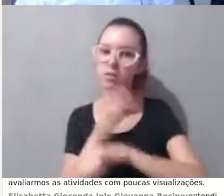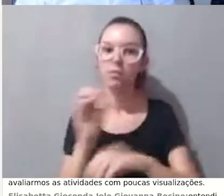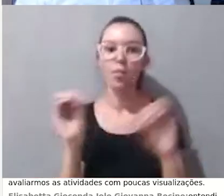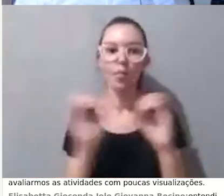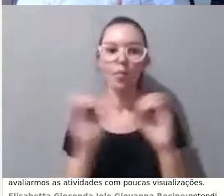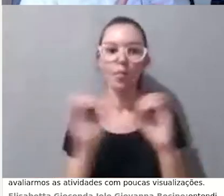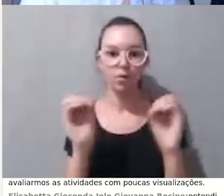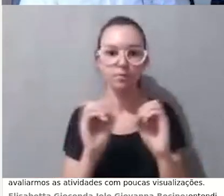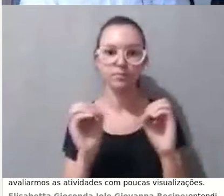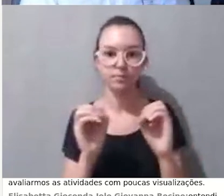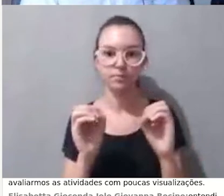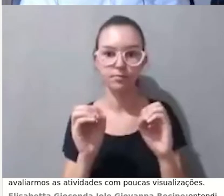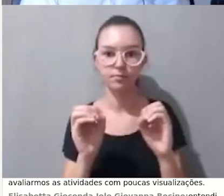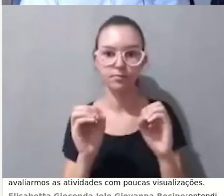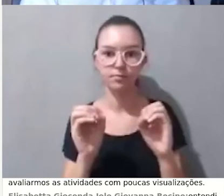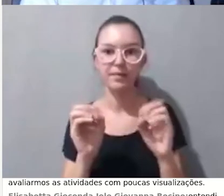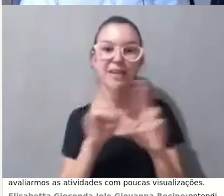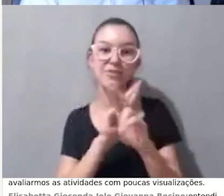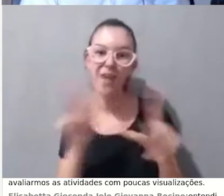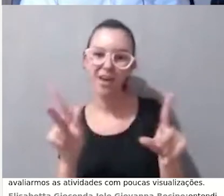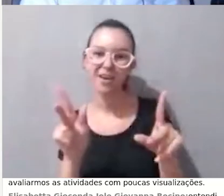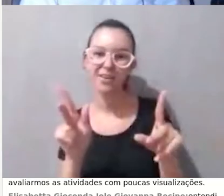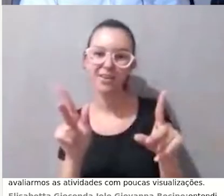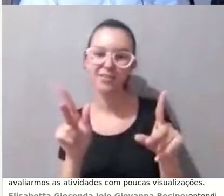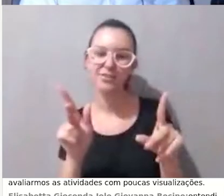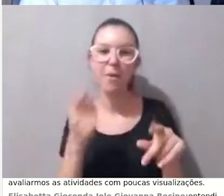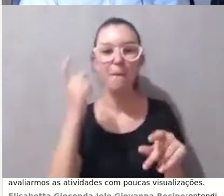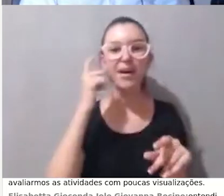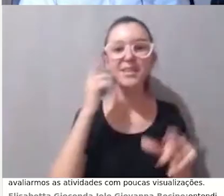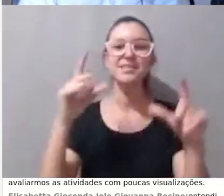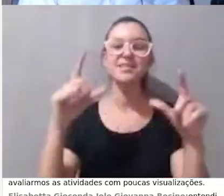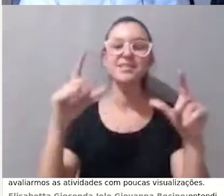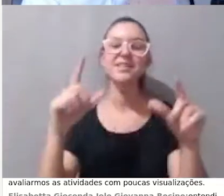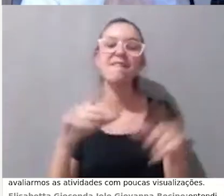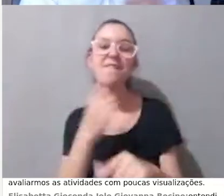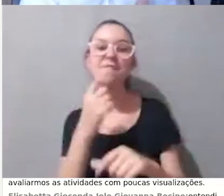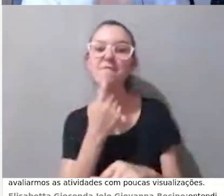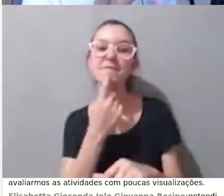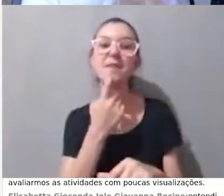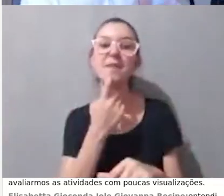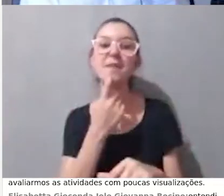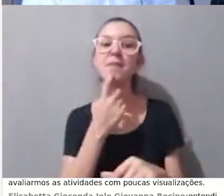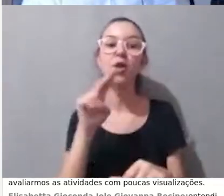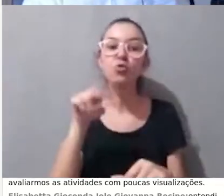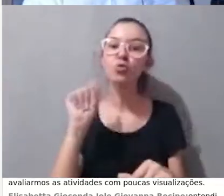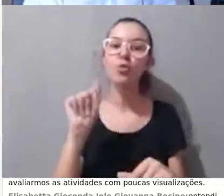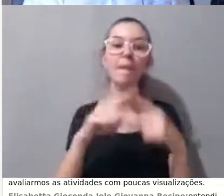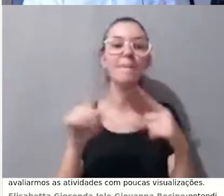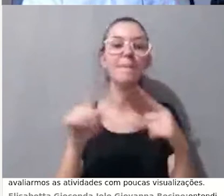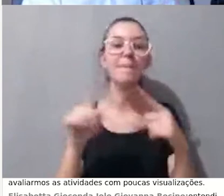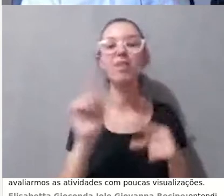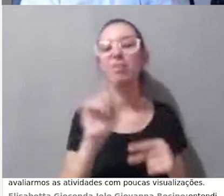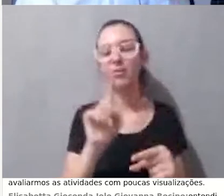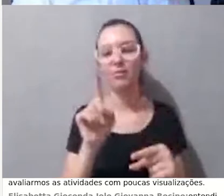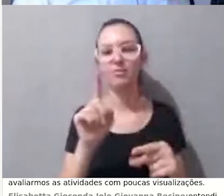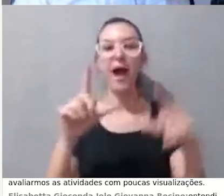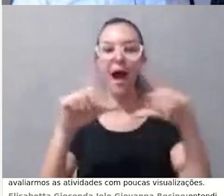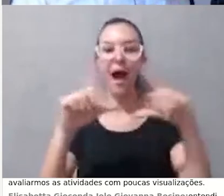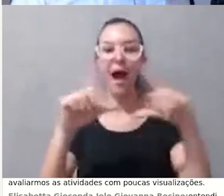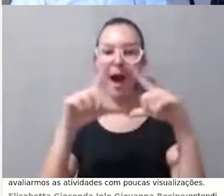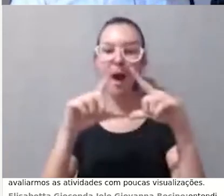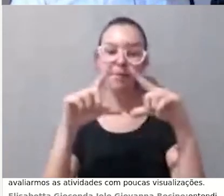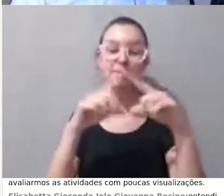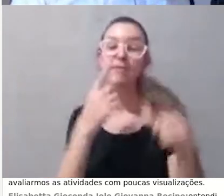grave que o amarelo, mas aqui é o contrário, o amarelo é mais grave, porque a pessoa nunca fez nada. E o vermelho é que na última